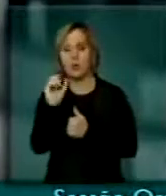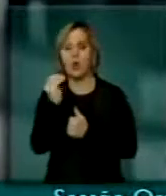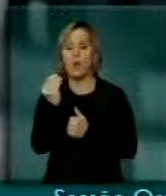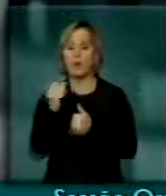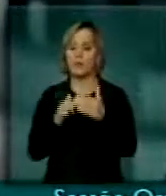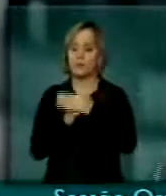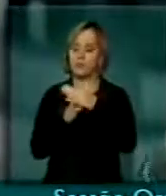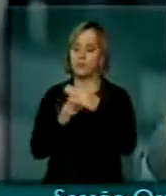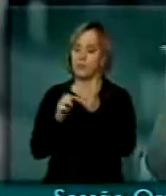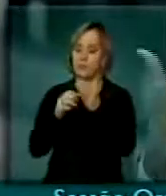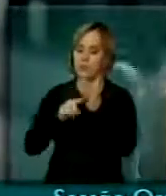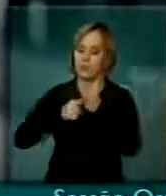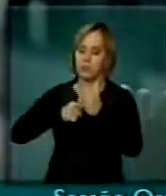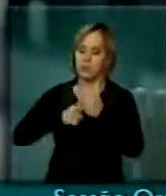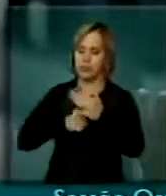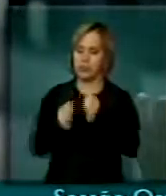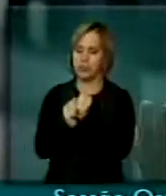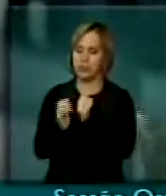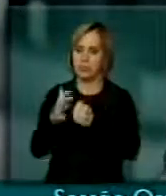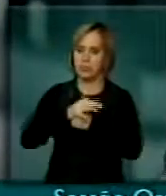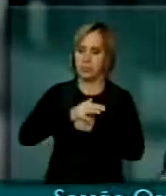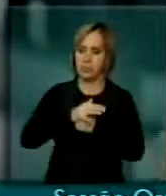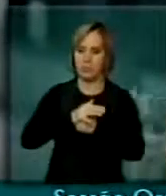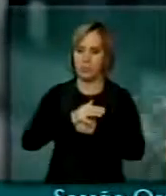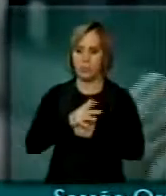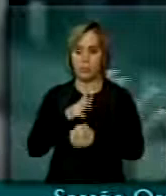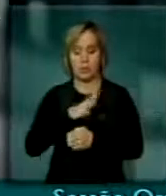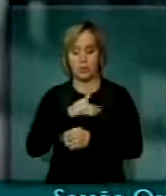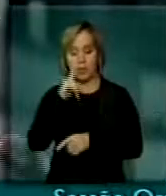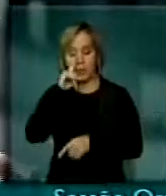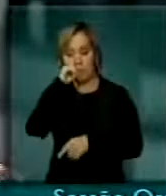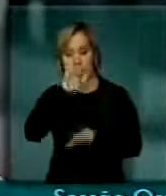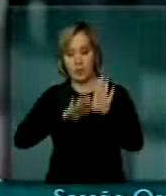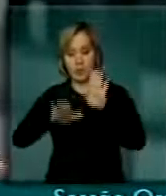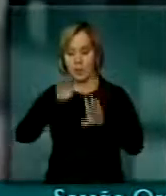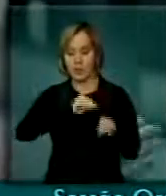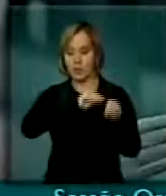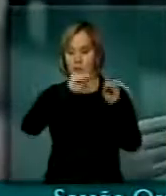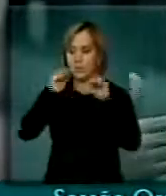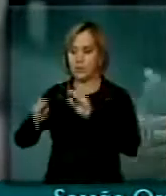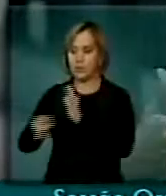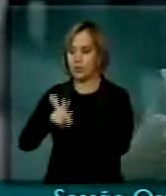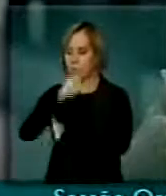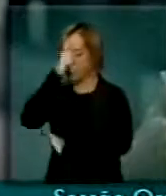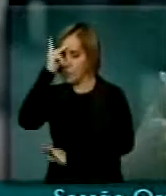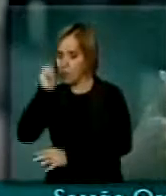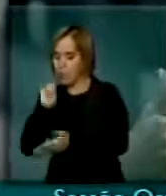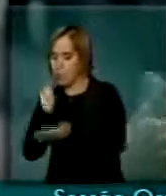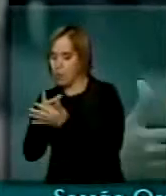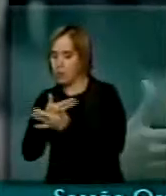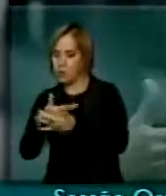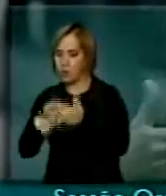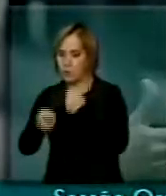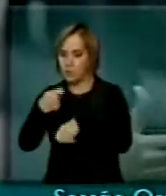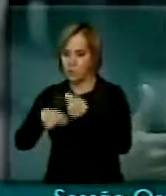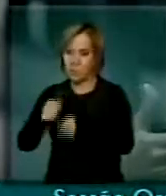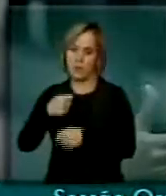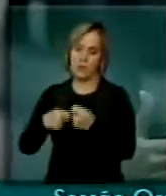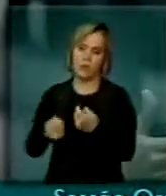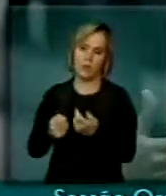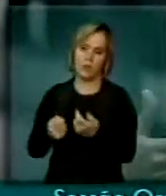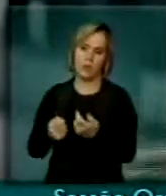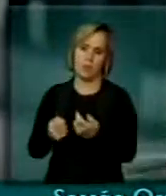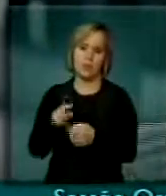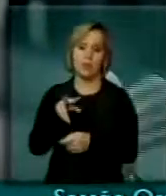maior. Há risco de transferir isso para o consumidor, o custo disso, pode